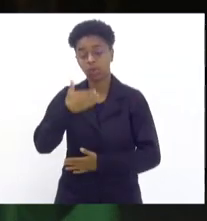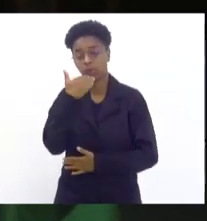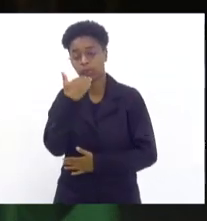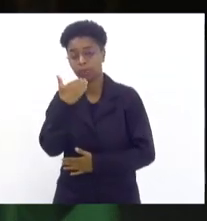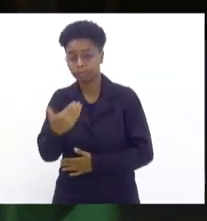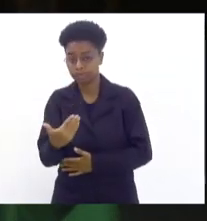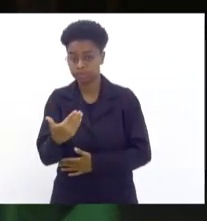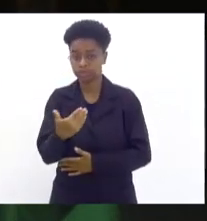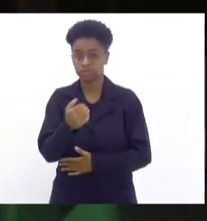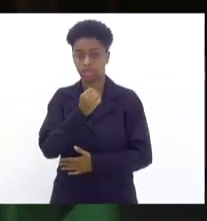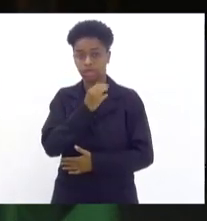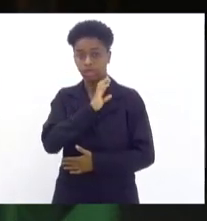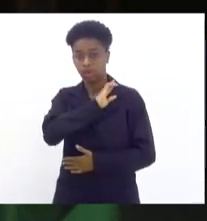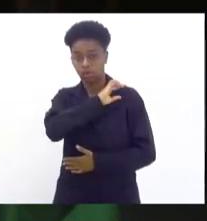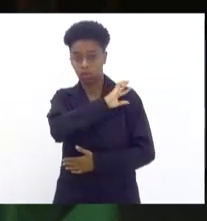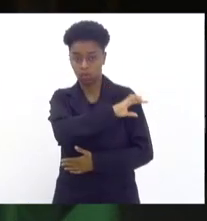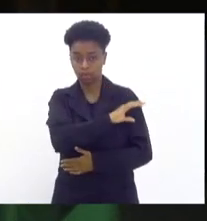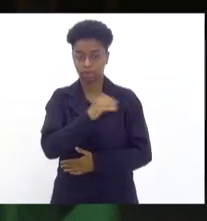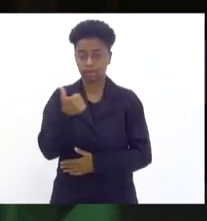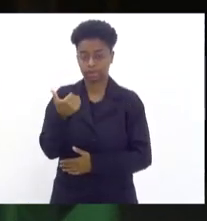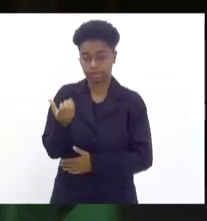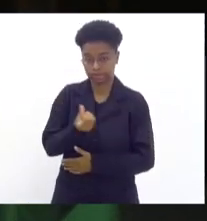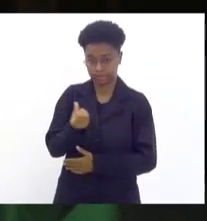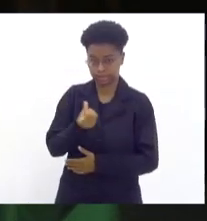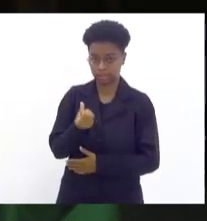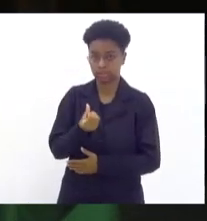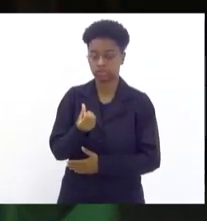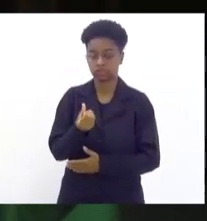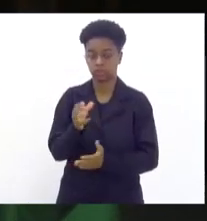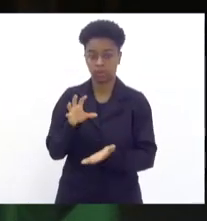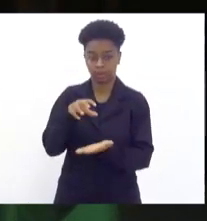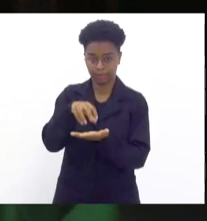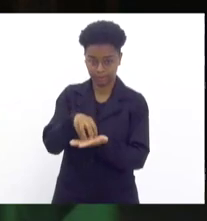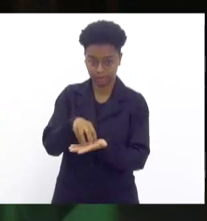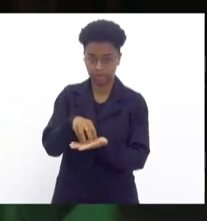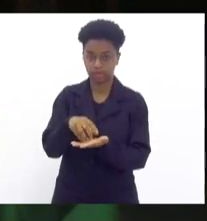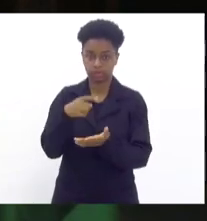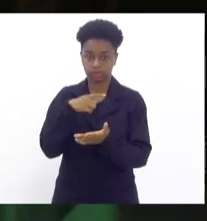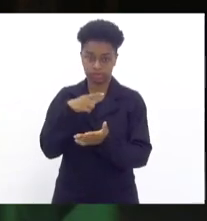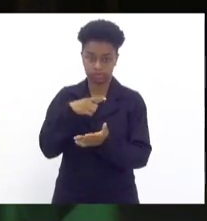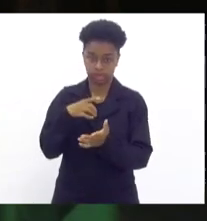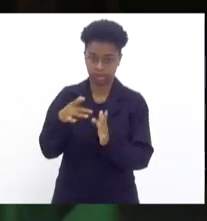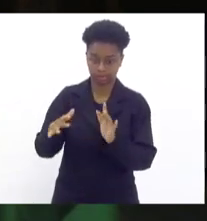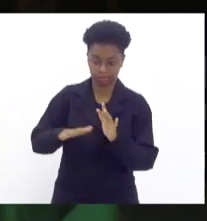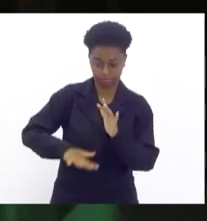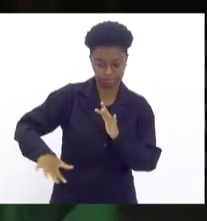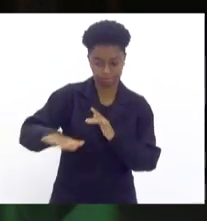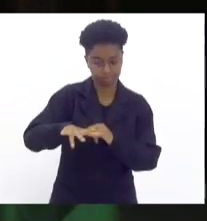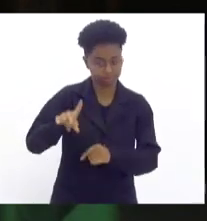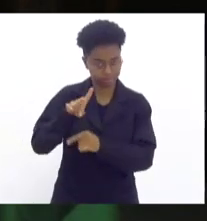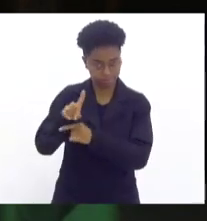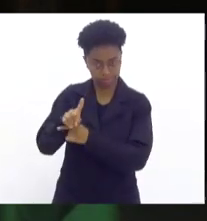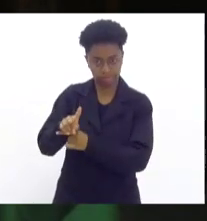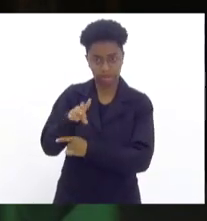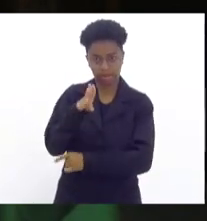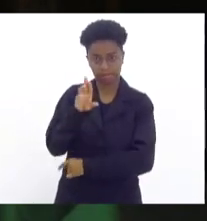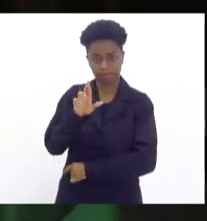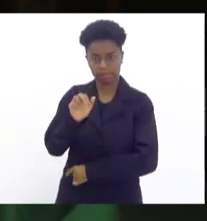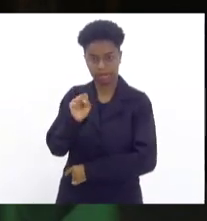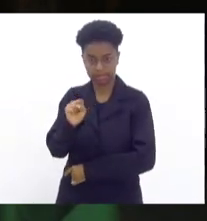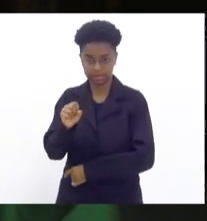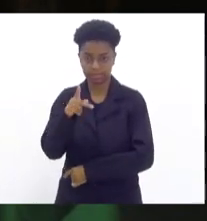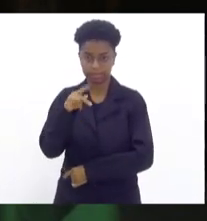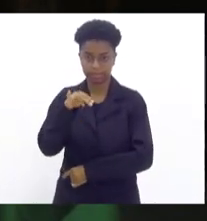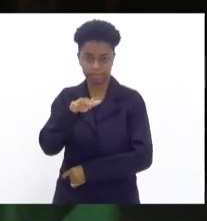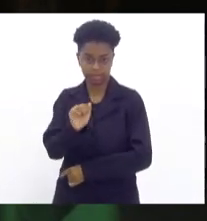ao comandante do 16º Batalhão, que abrange lá a área que nós moramos, Braz de Pina, e